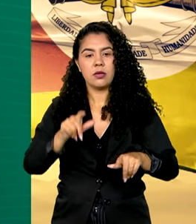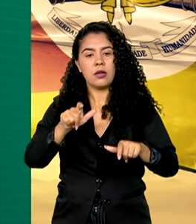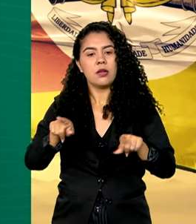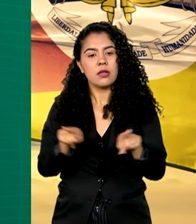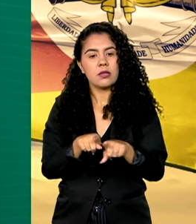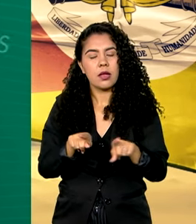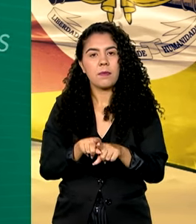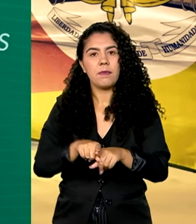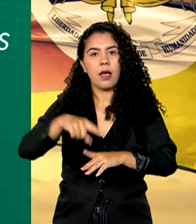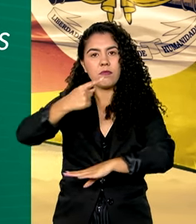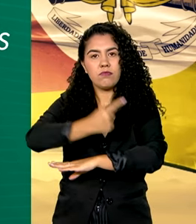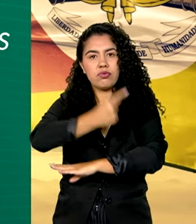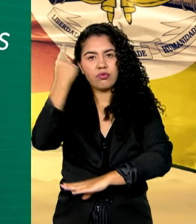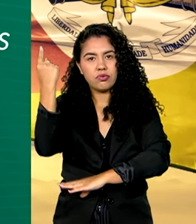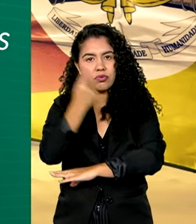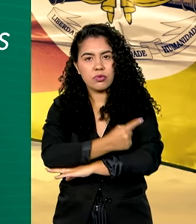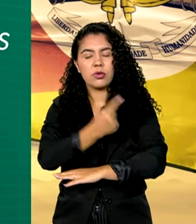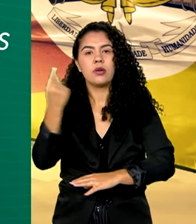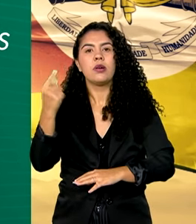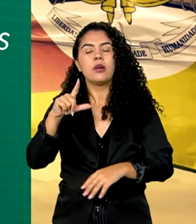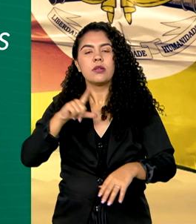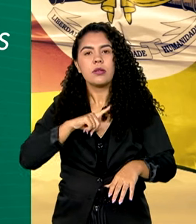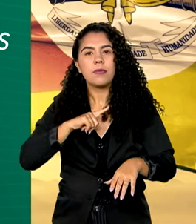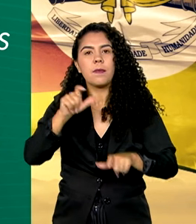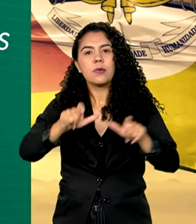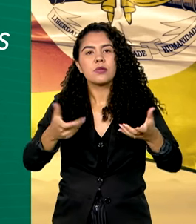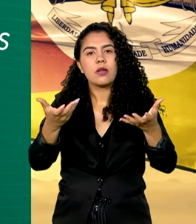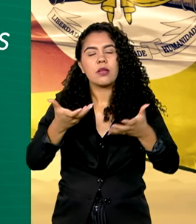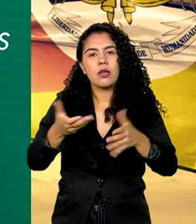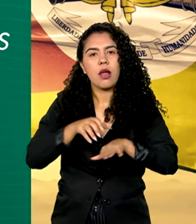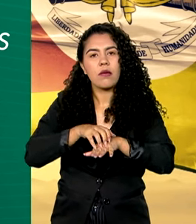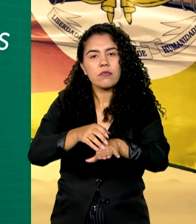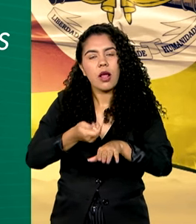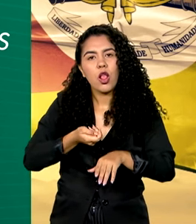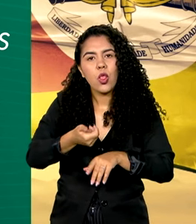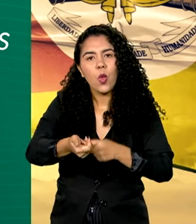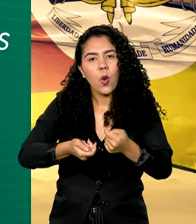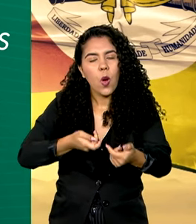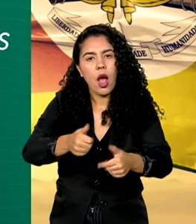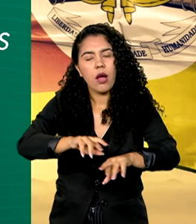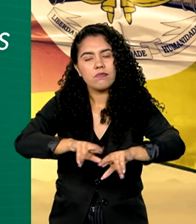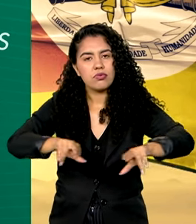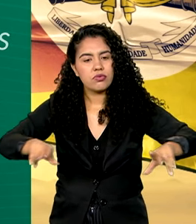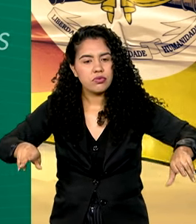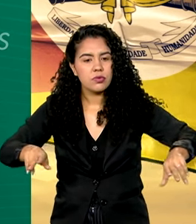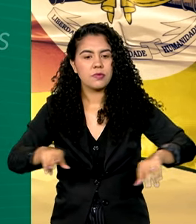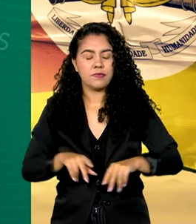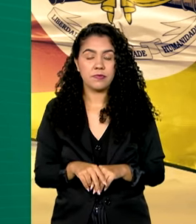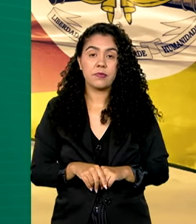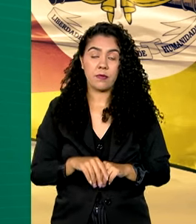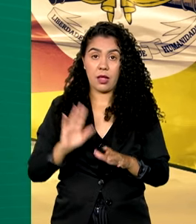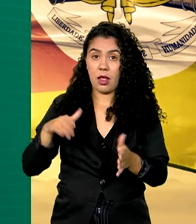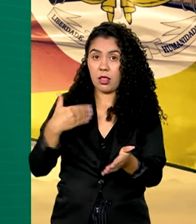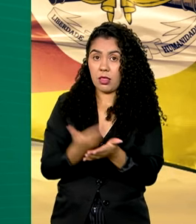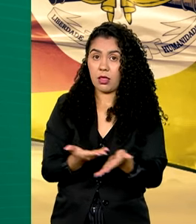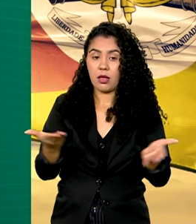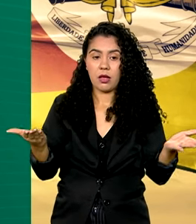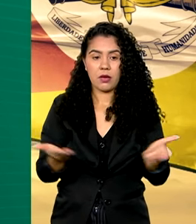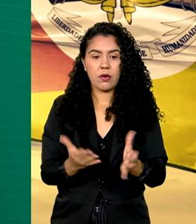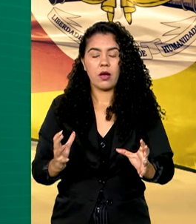liberou pedágios para veículos com doações e priorizou esses veículos nas rodovias federais. Até o momento,